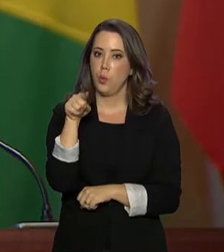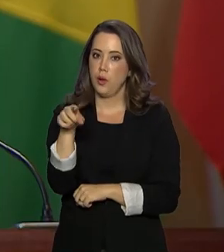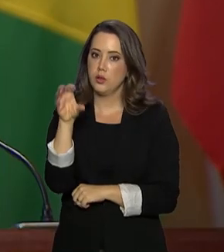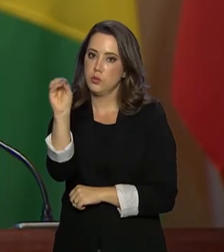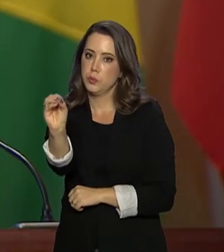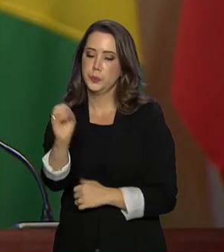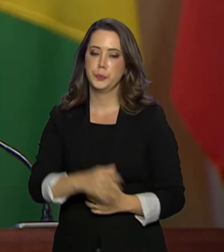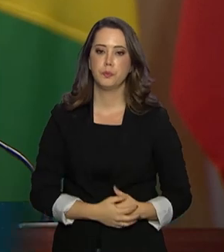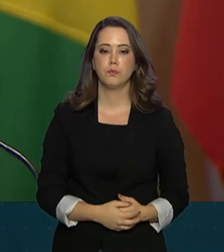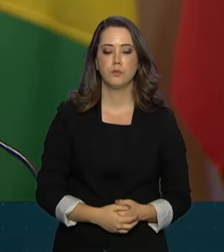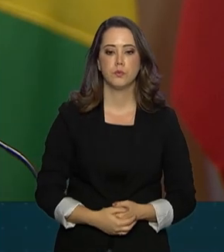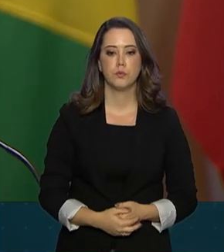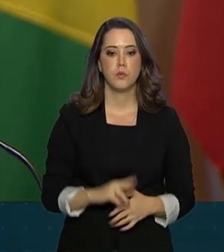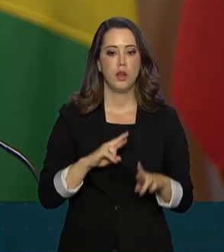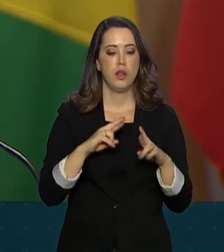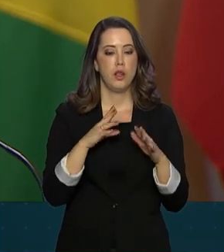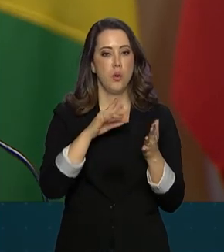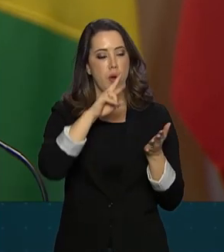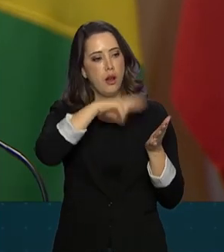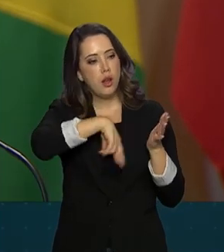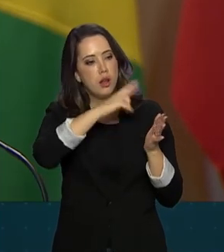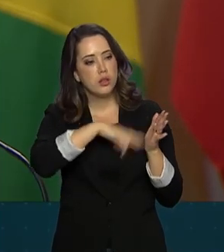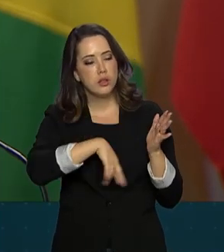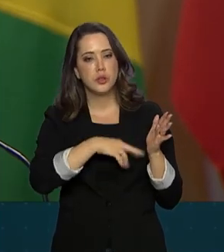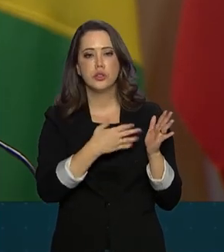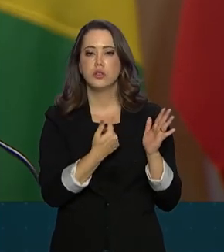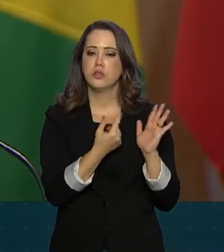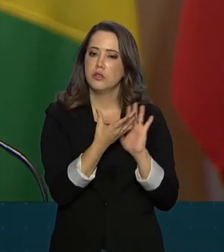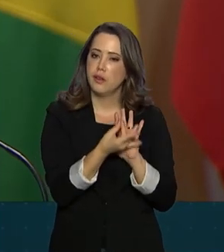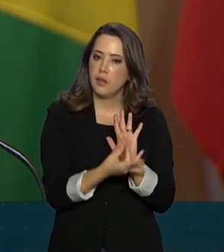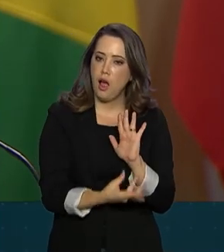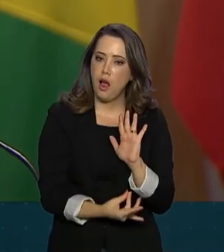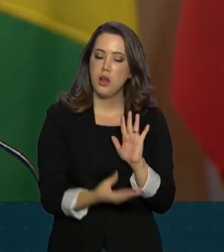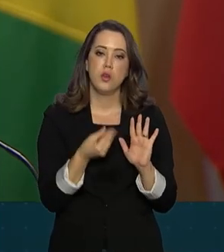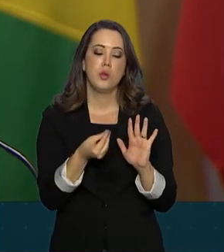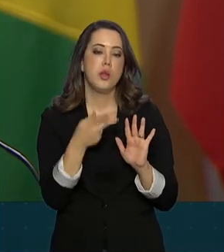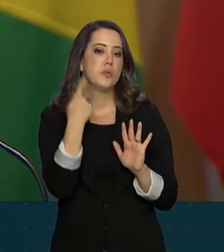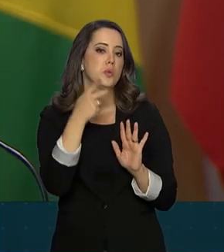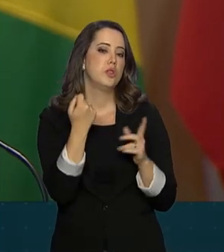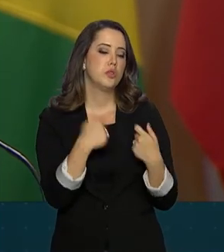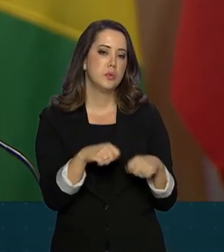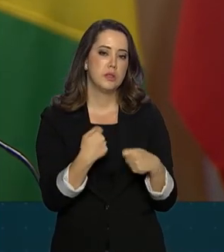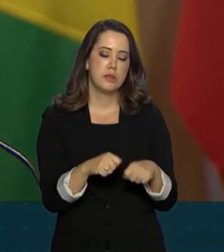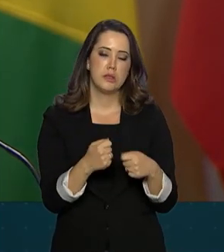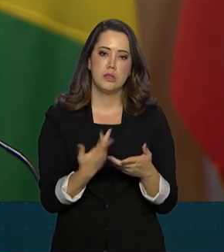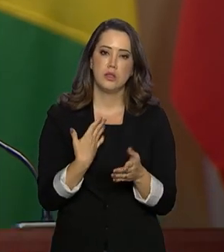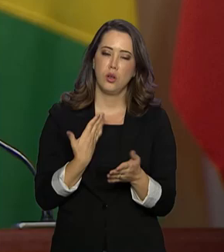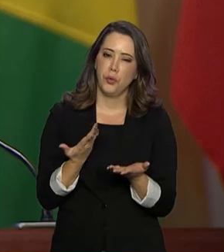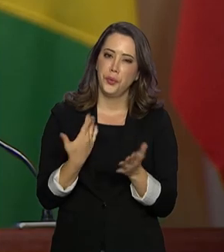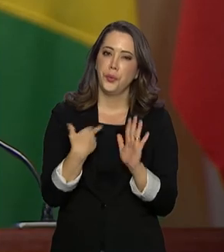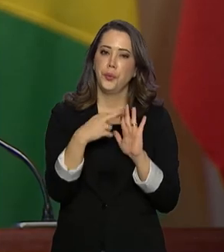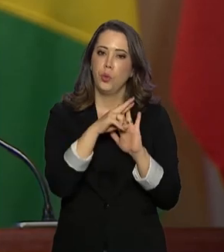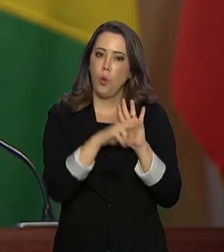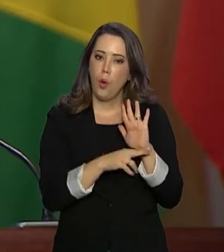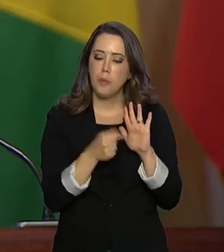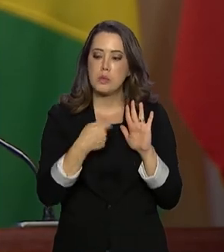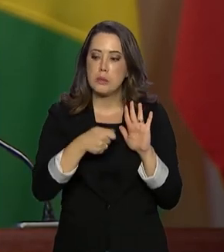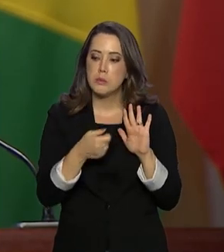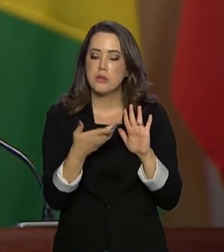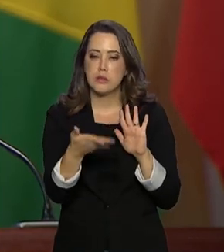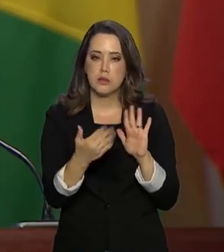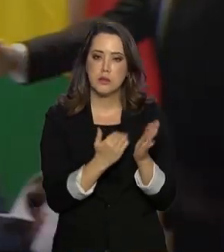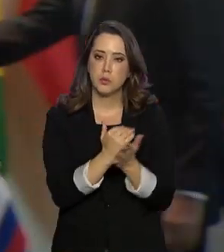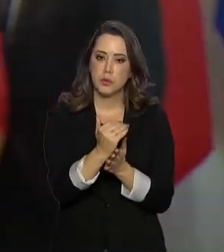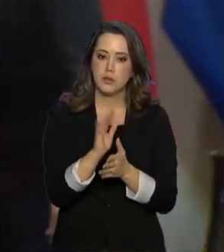anual do Conselho Empresarial do BRICS descreve as respostas políticas necessárias, com recomendação de ações práticas para sua